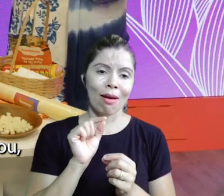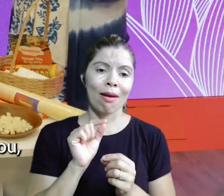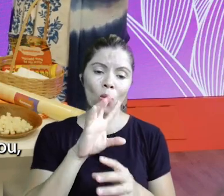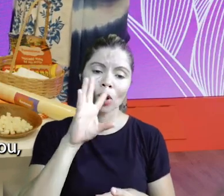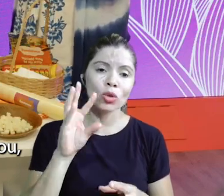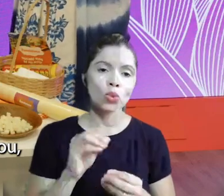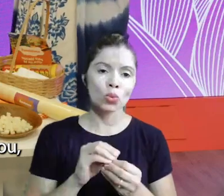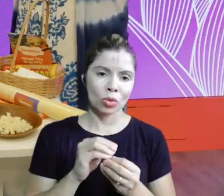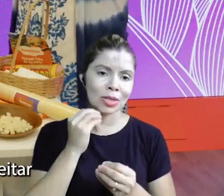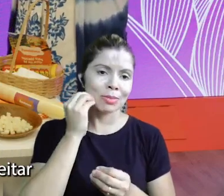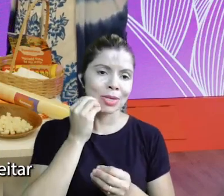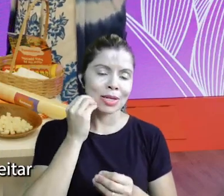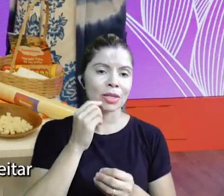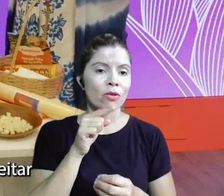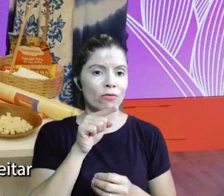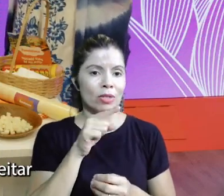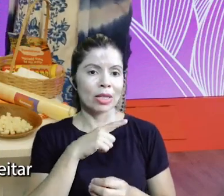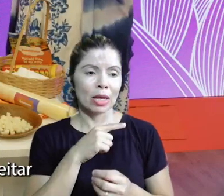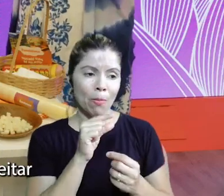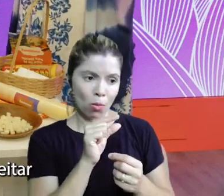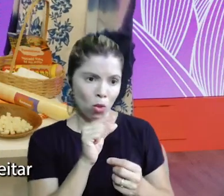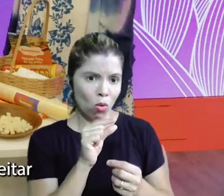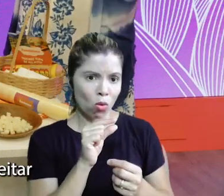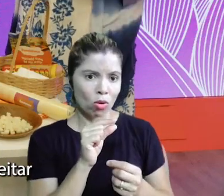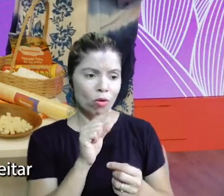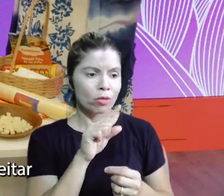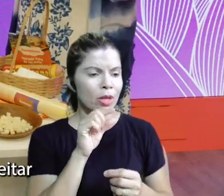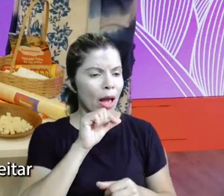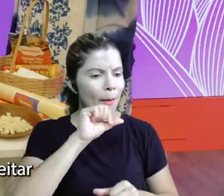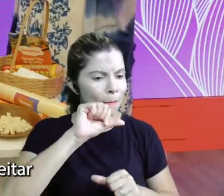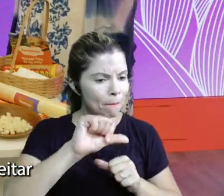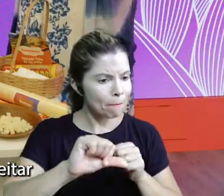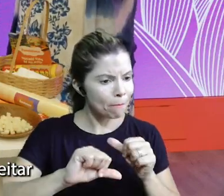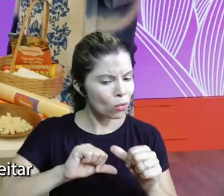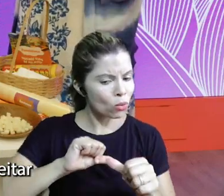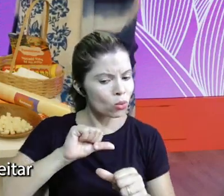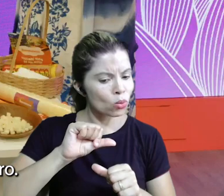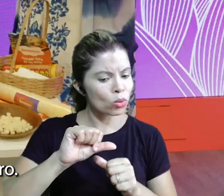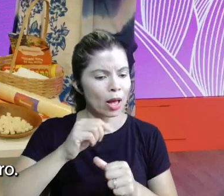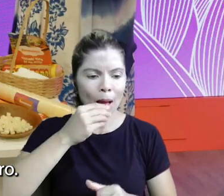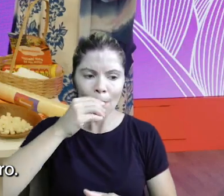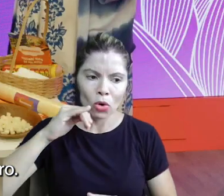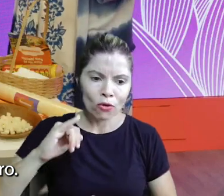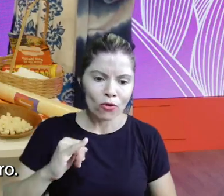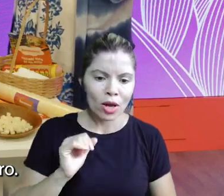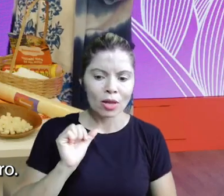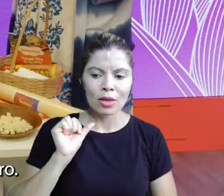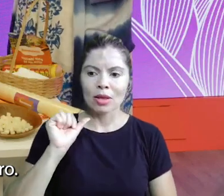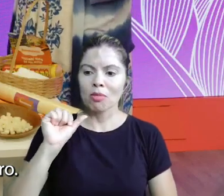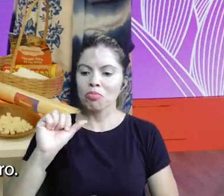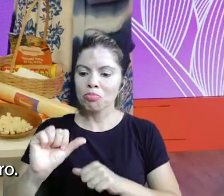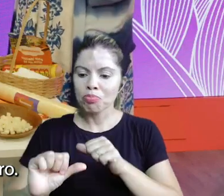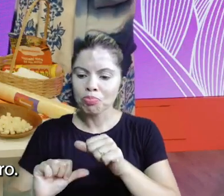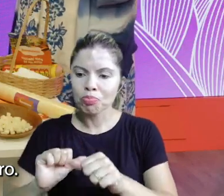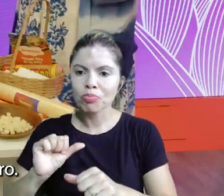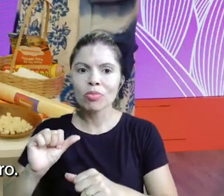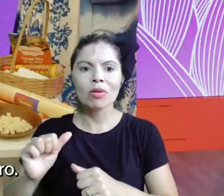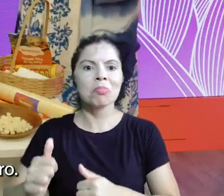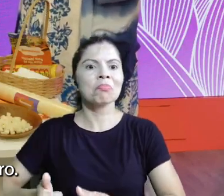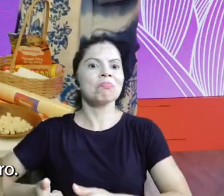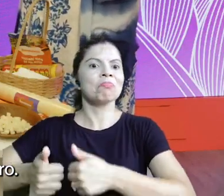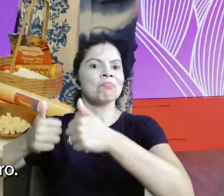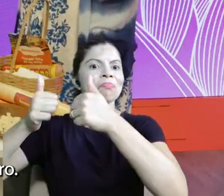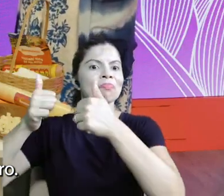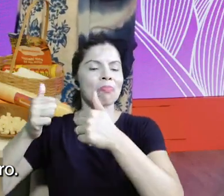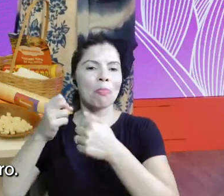história de você fazer mais com menos reaproveitar e transformar uma coisa que é um vidro